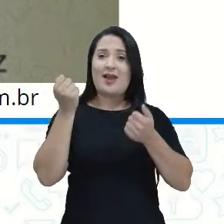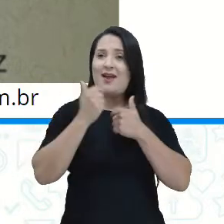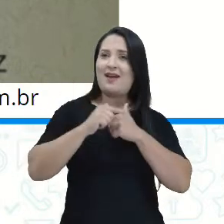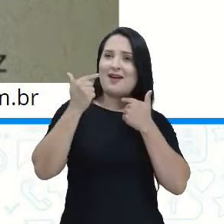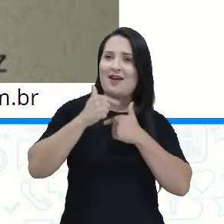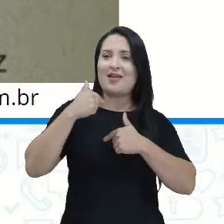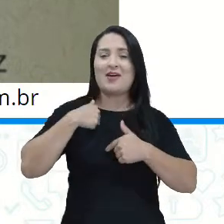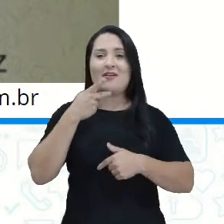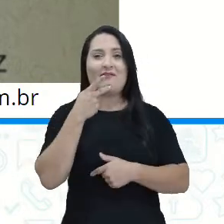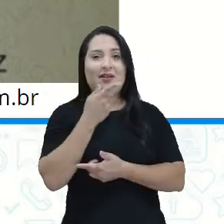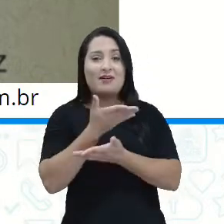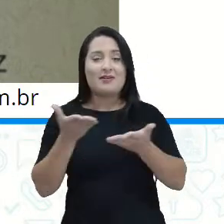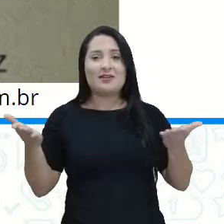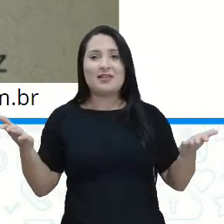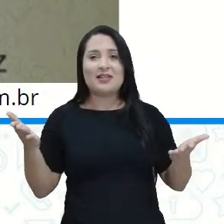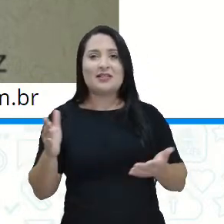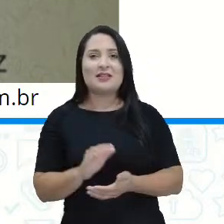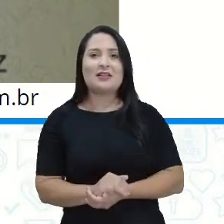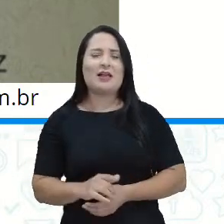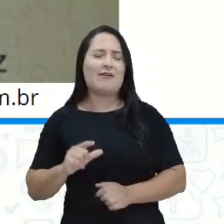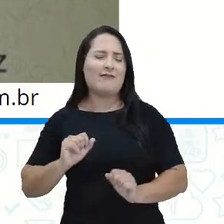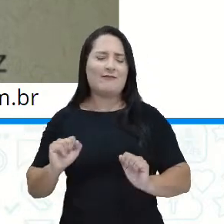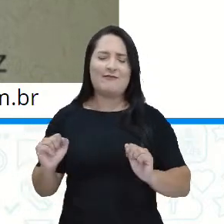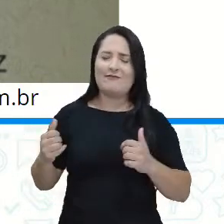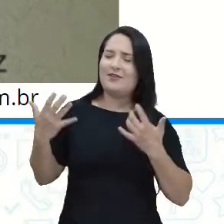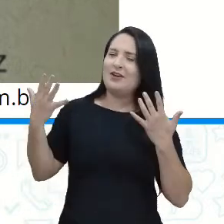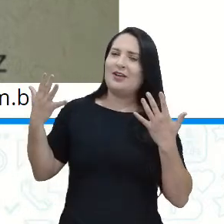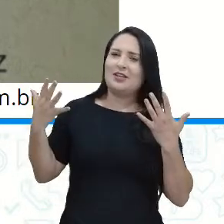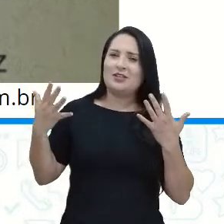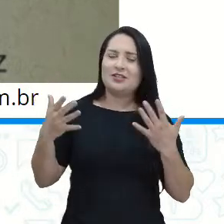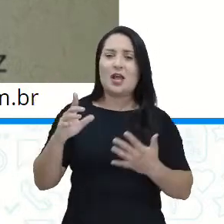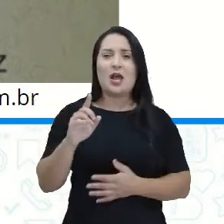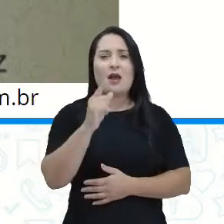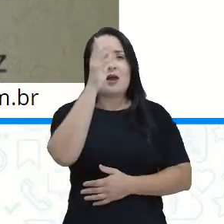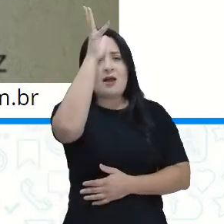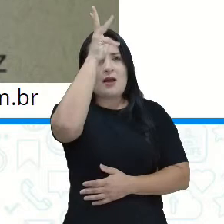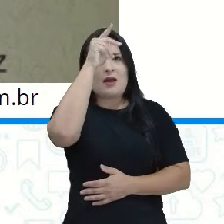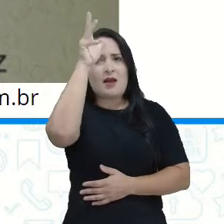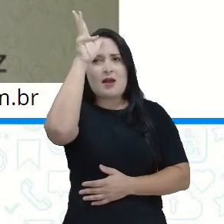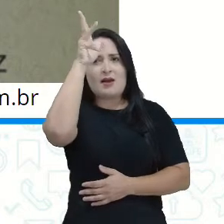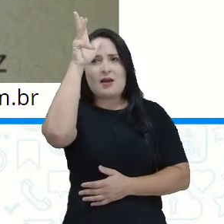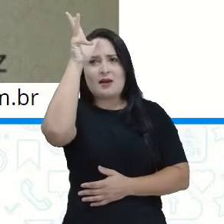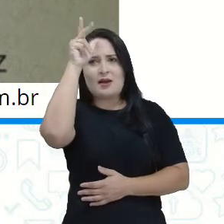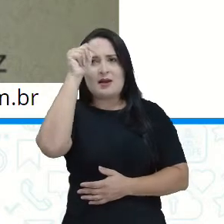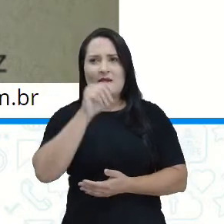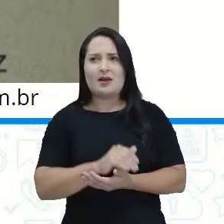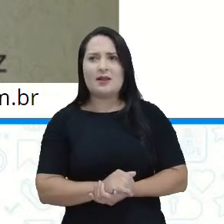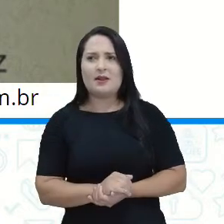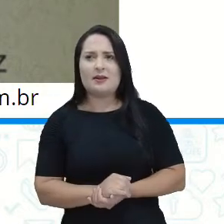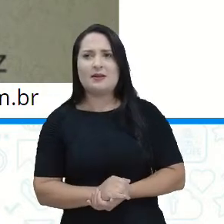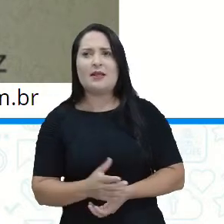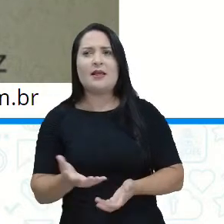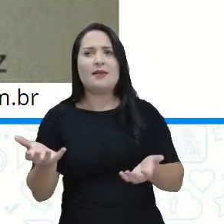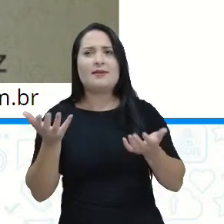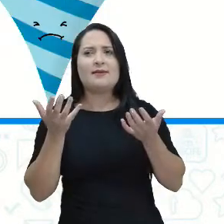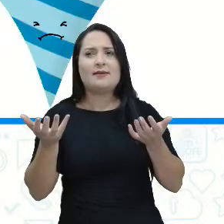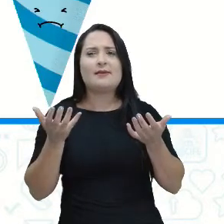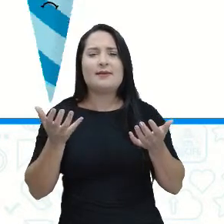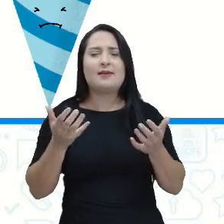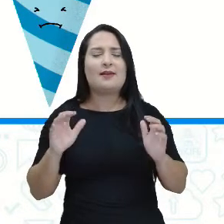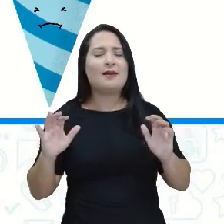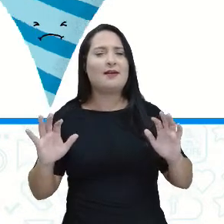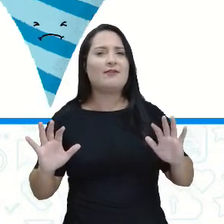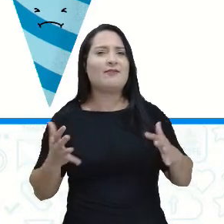para vocês. Aconteceu numa festa de uma galinha pedrês, que queria festejar o